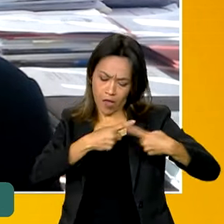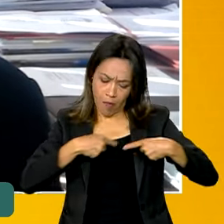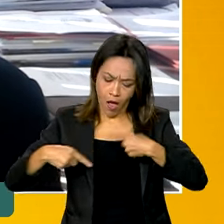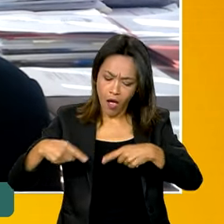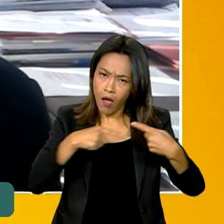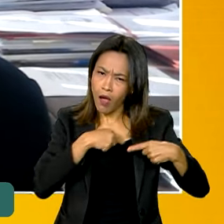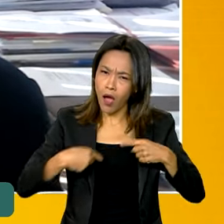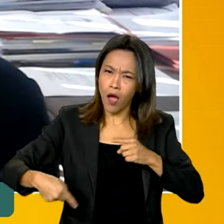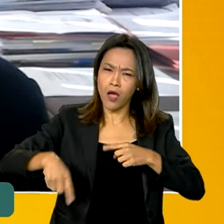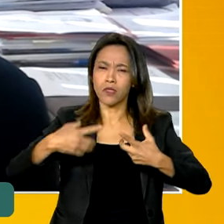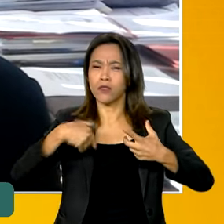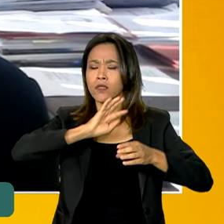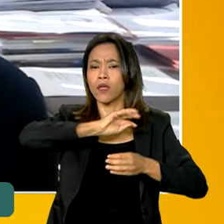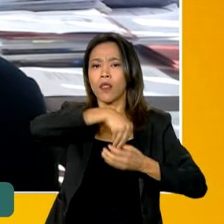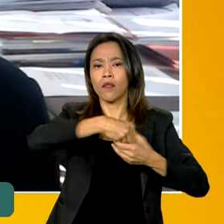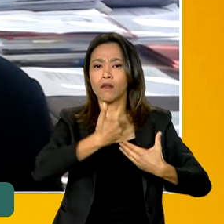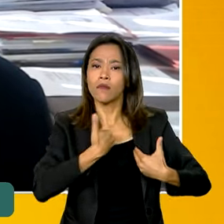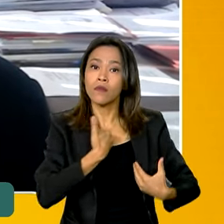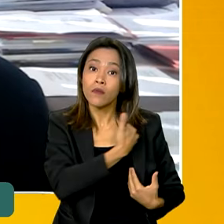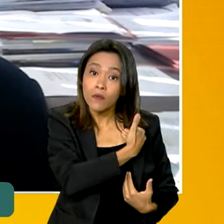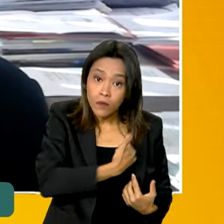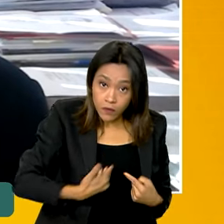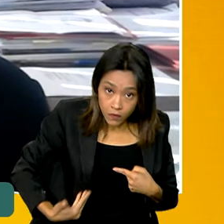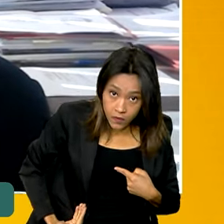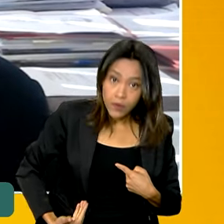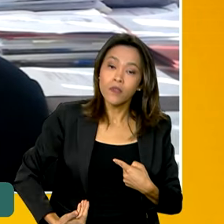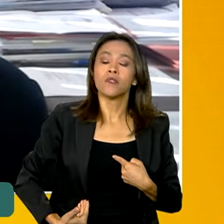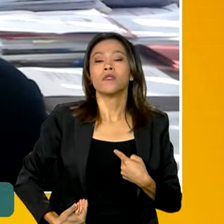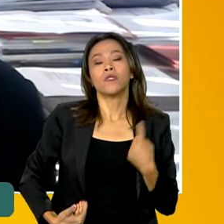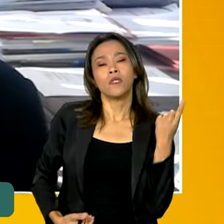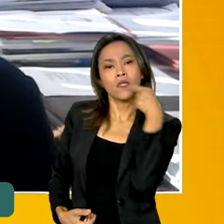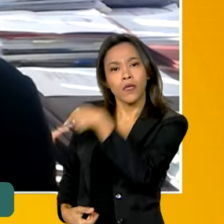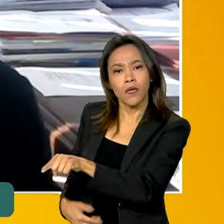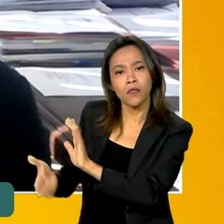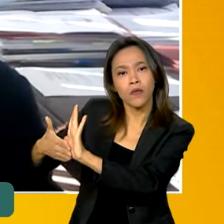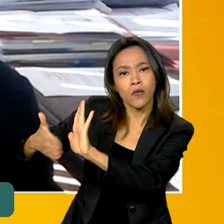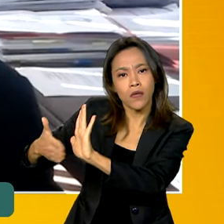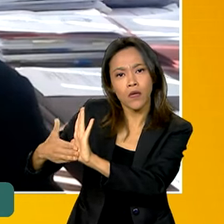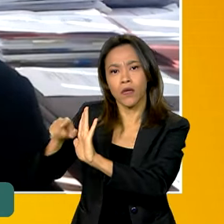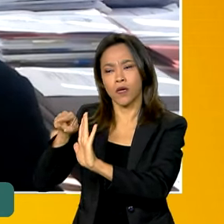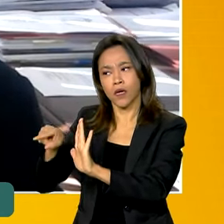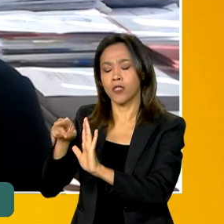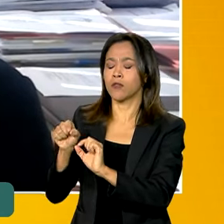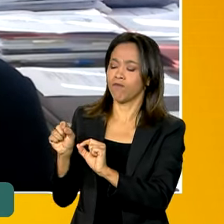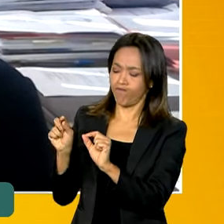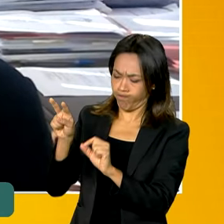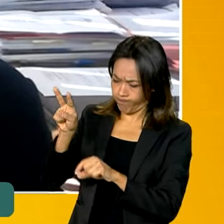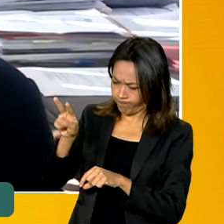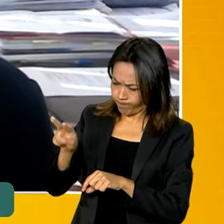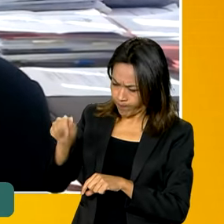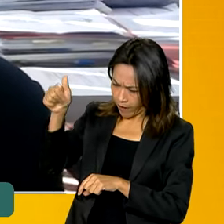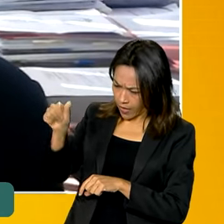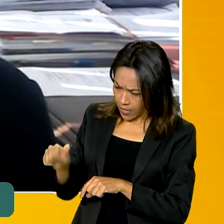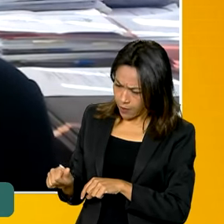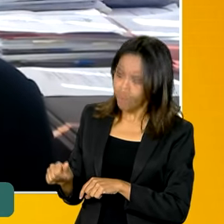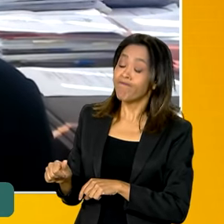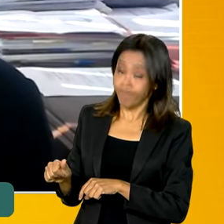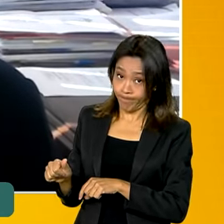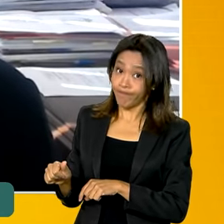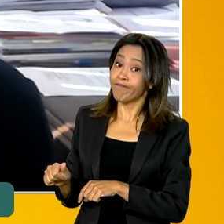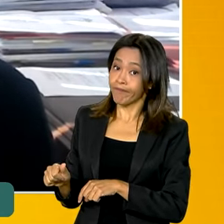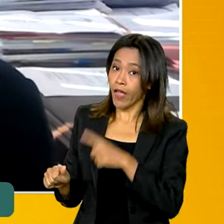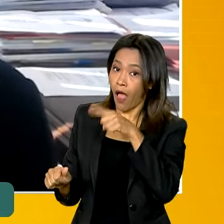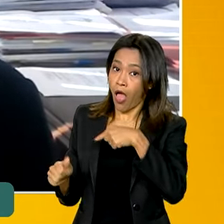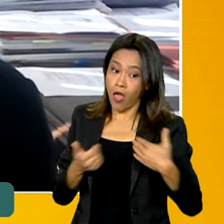e essas propostas, como em edições anteriores de processos participativos, vão ser levadas em conta